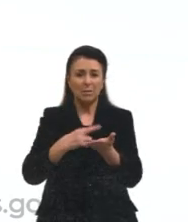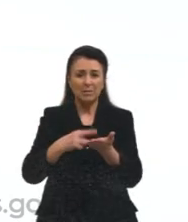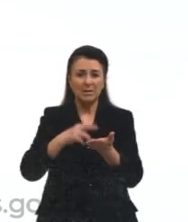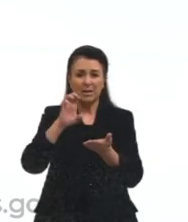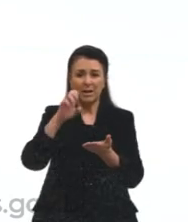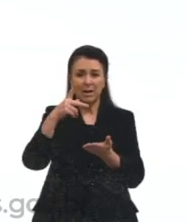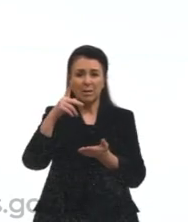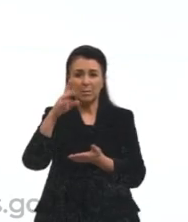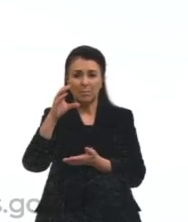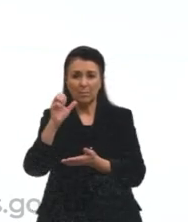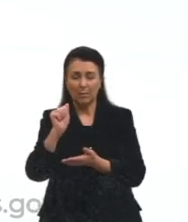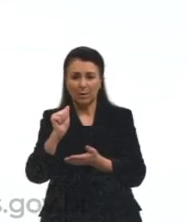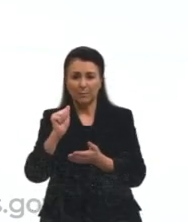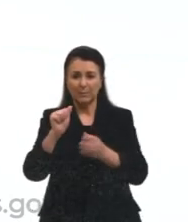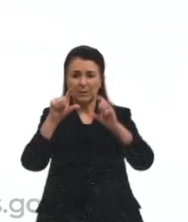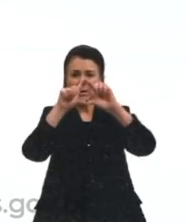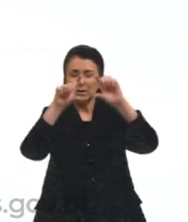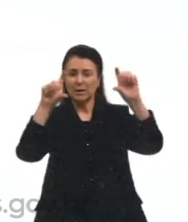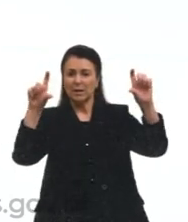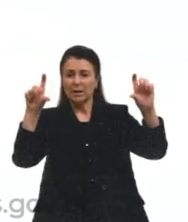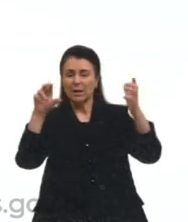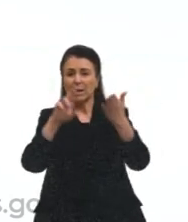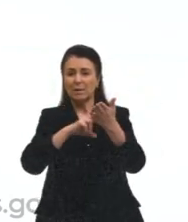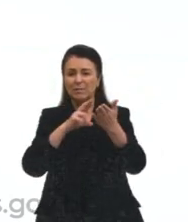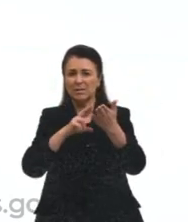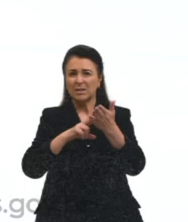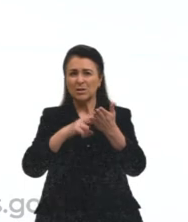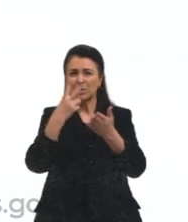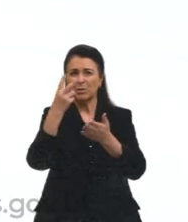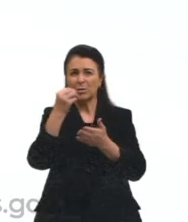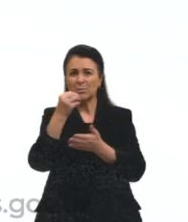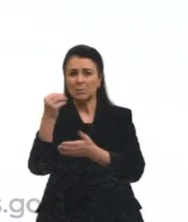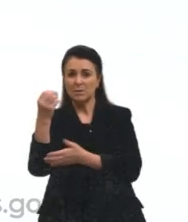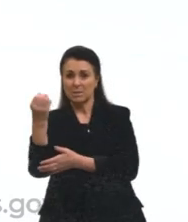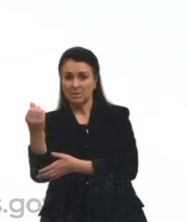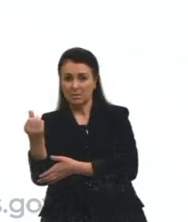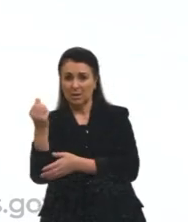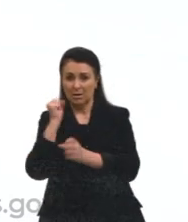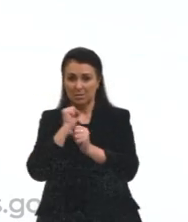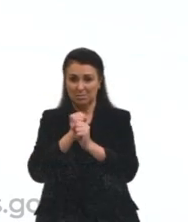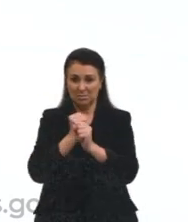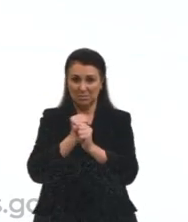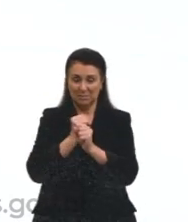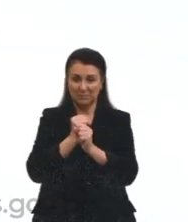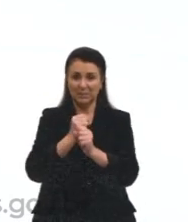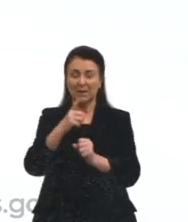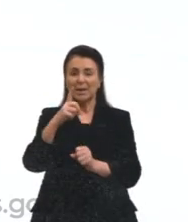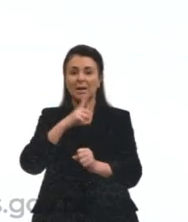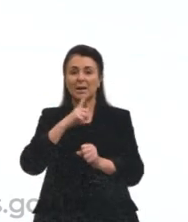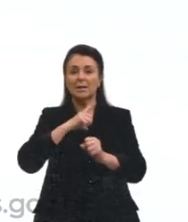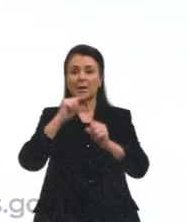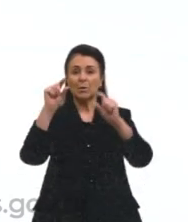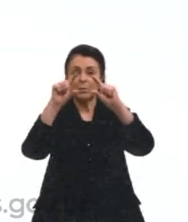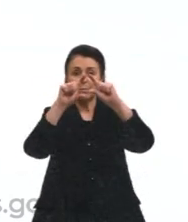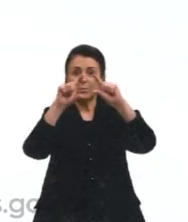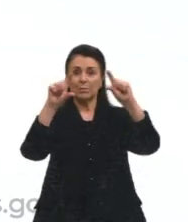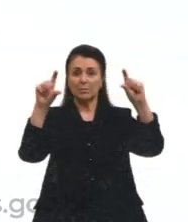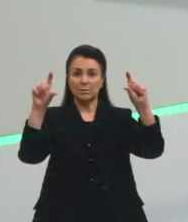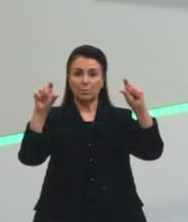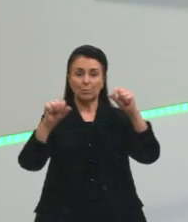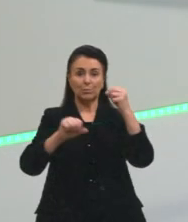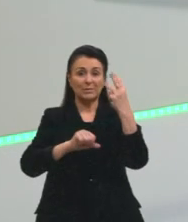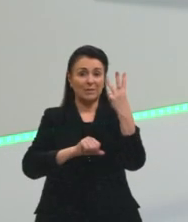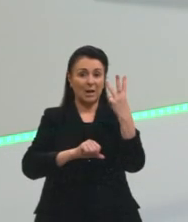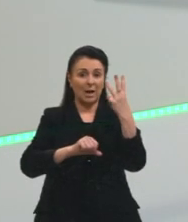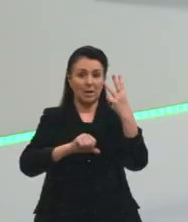2006, então ela é relativamente atual. Vamos ler o que é nos diz. A gente tem na tirinha ali três quadrinhos,